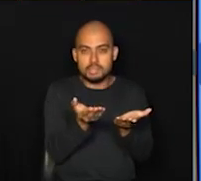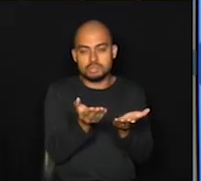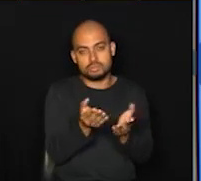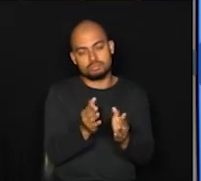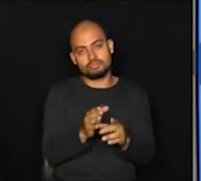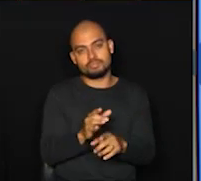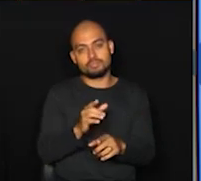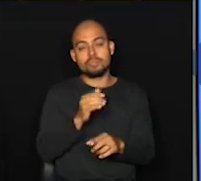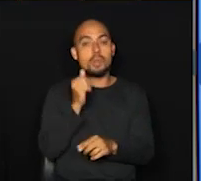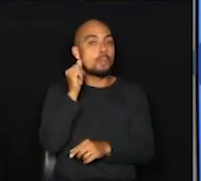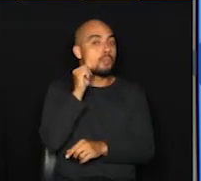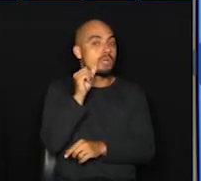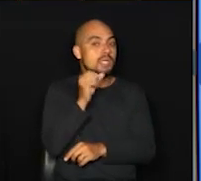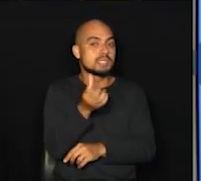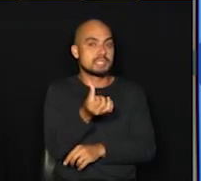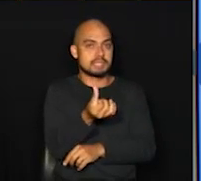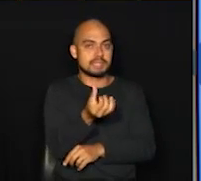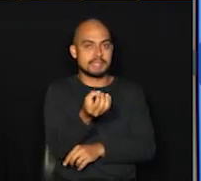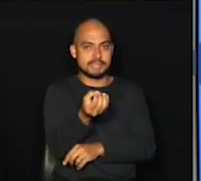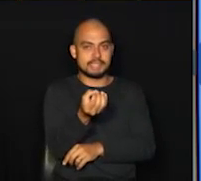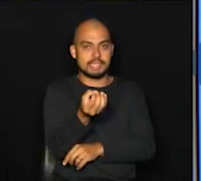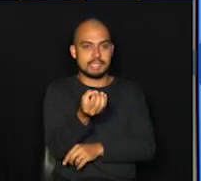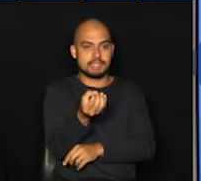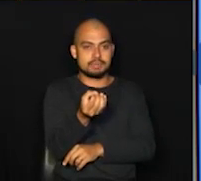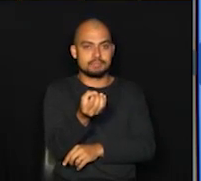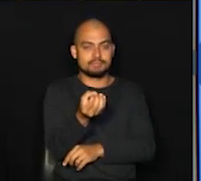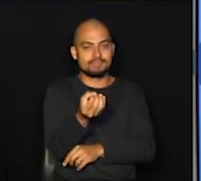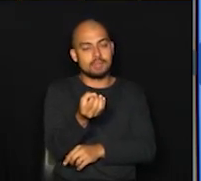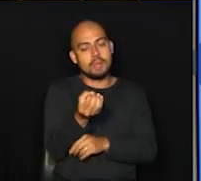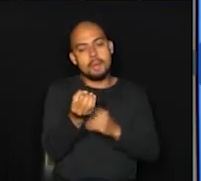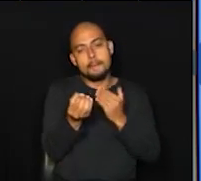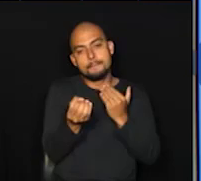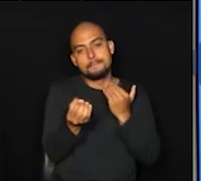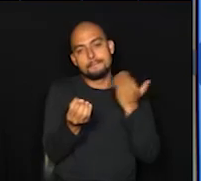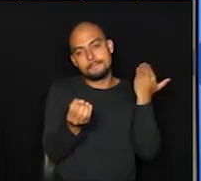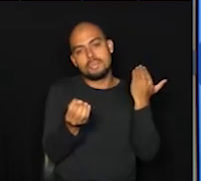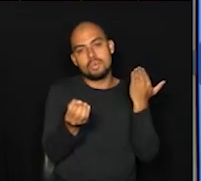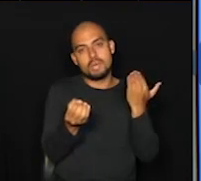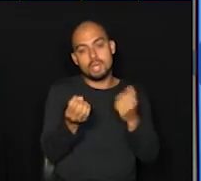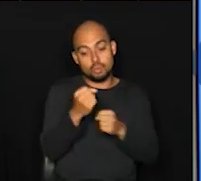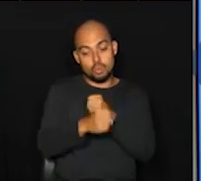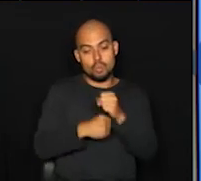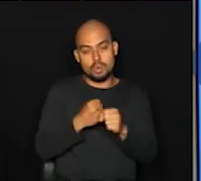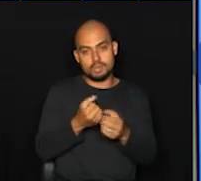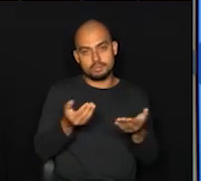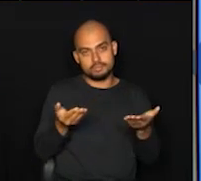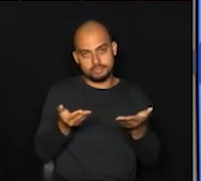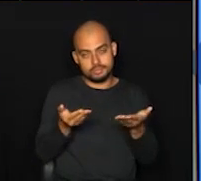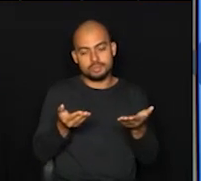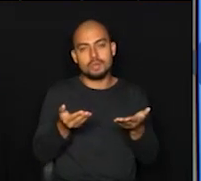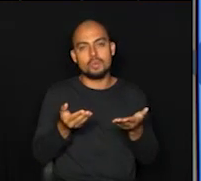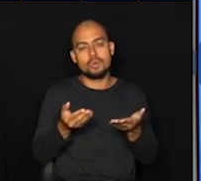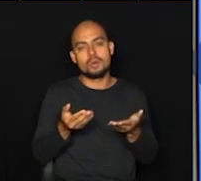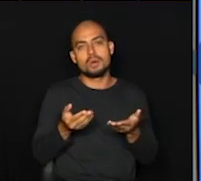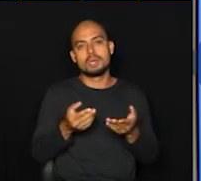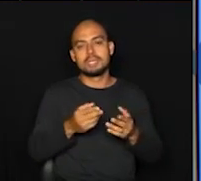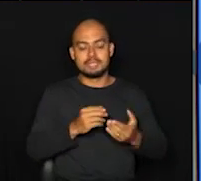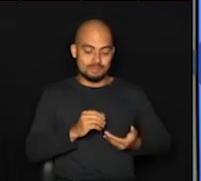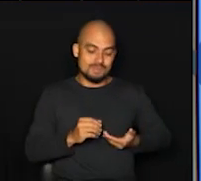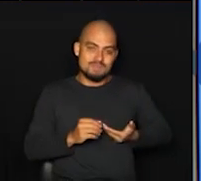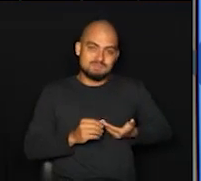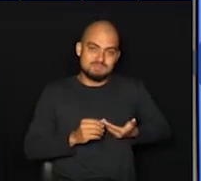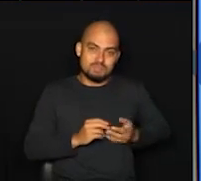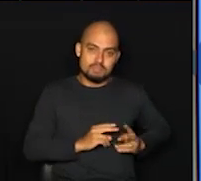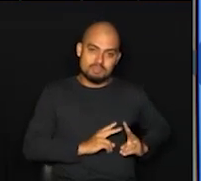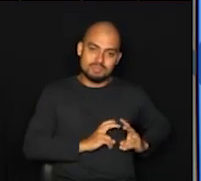60 mulheres aqui da cidade de Campinas perderam a vida neste ano, até o mês de julho, devido ao câncer de